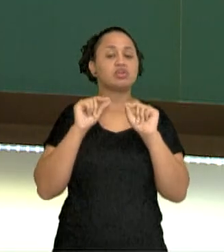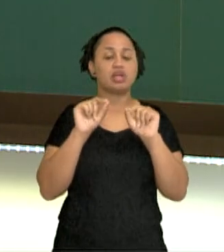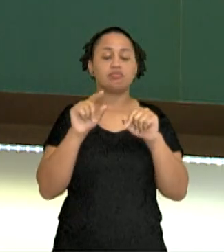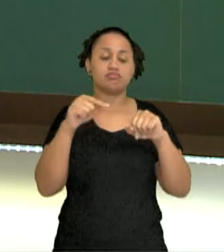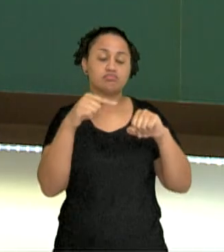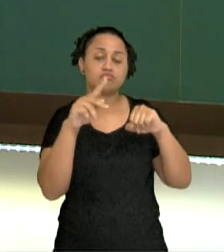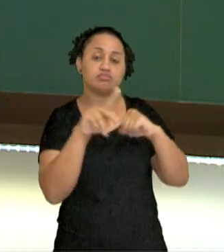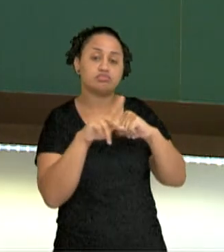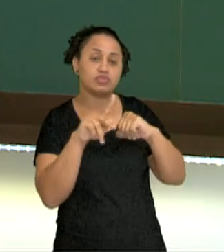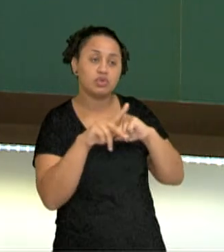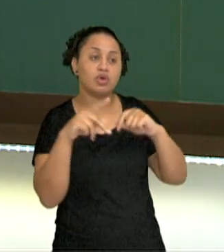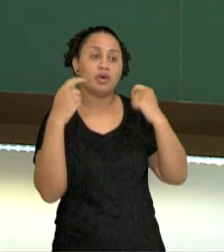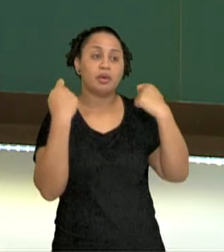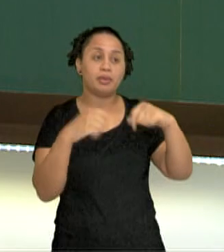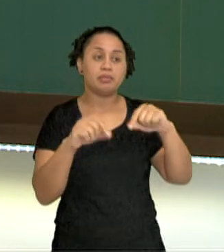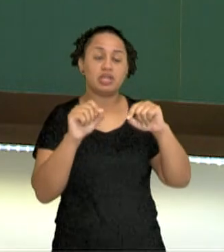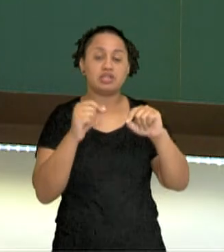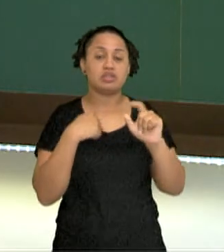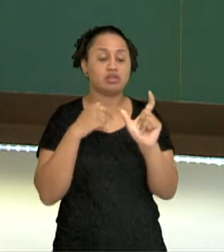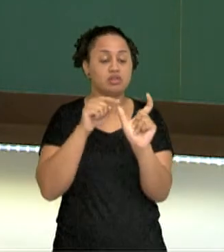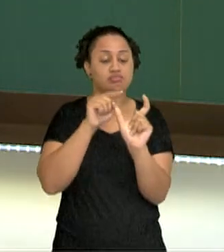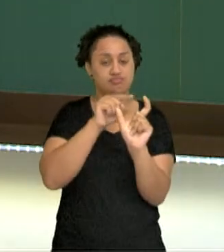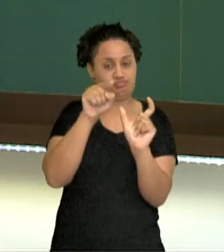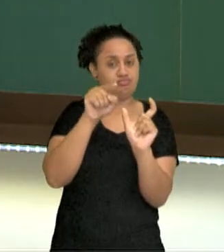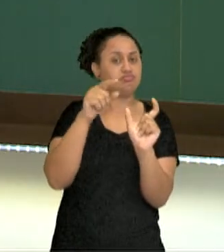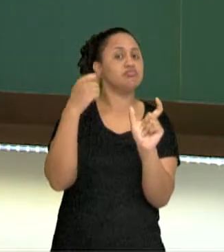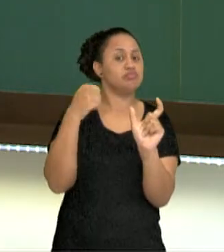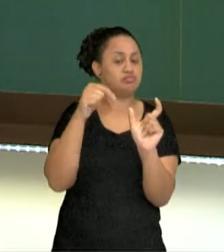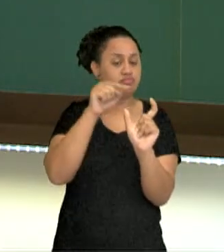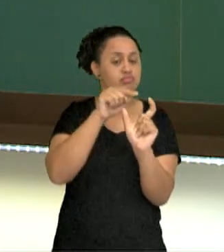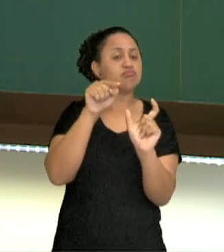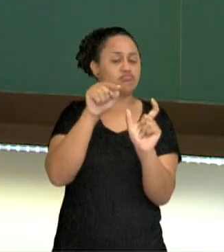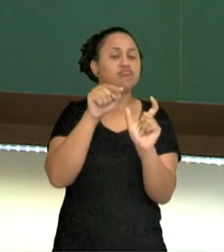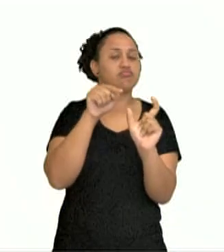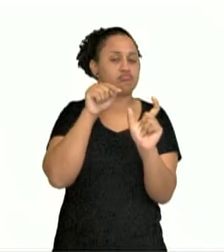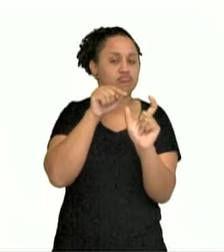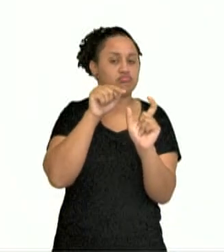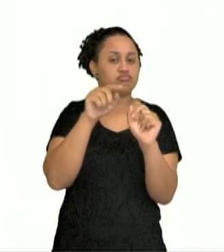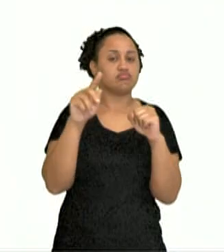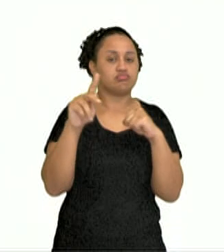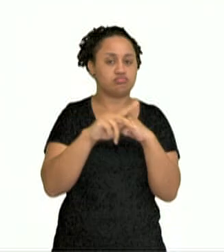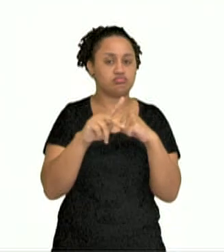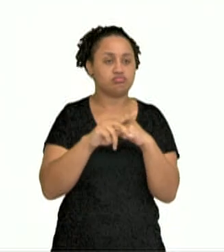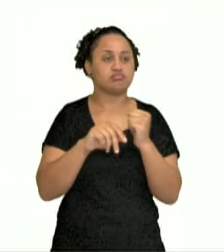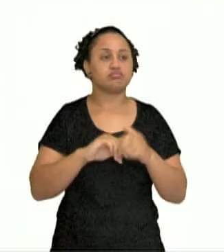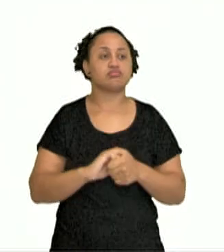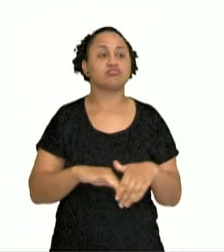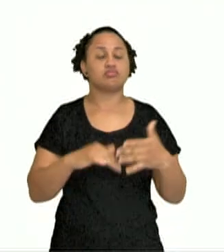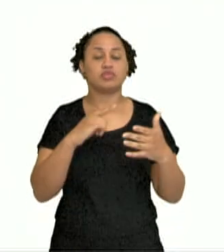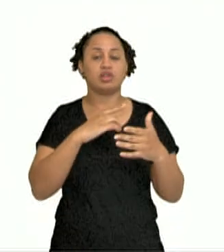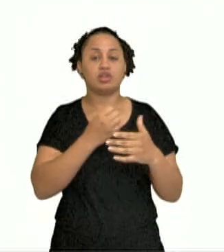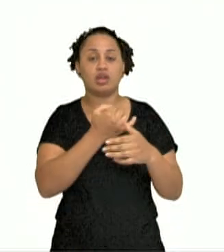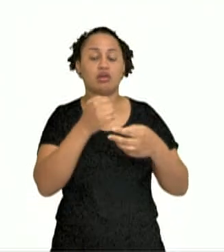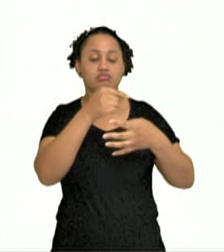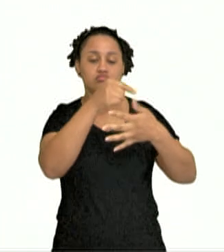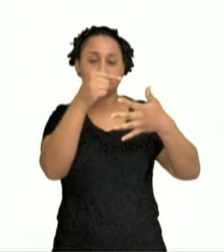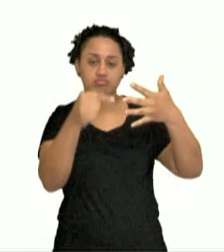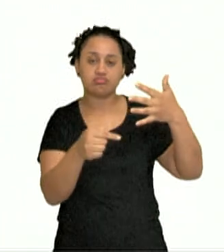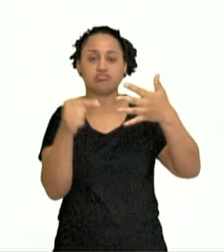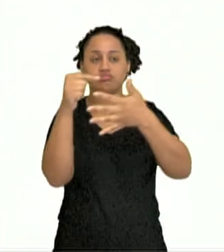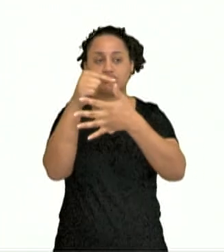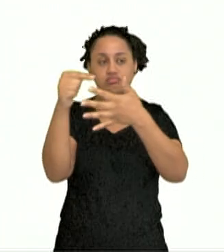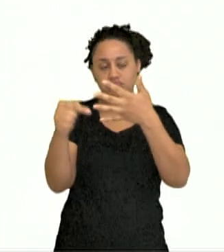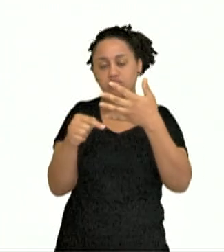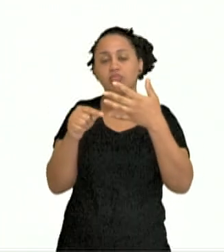pronome precisa de la tilde, precisa estar acentuado, precisa do acento. Então, nós temos aqui alguns pronomes utilizados